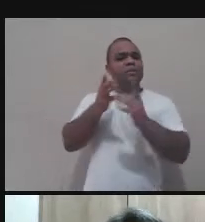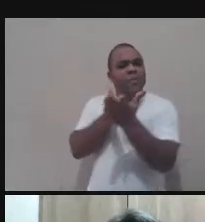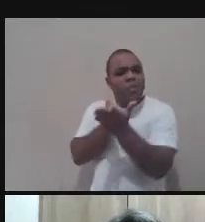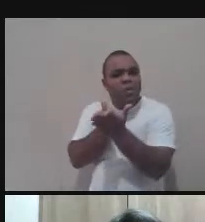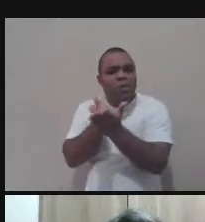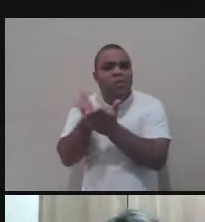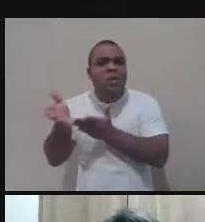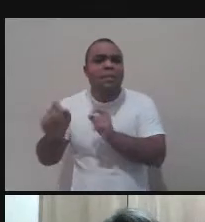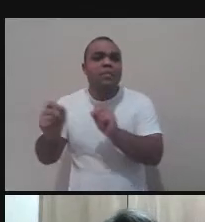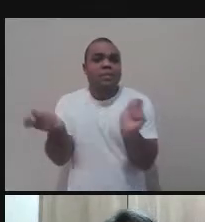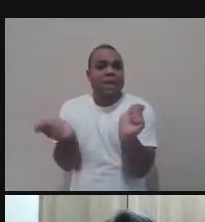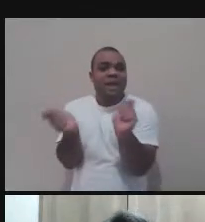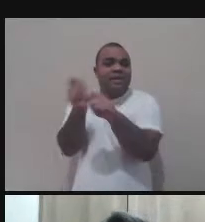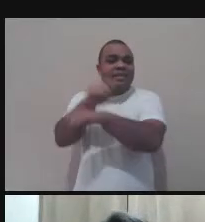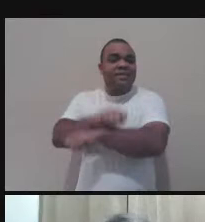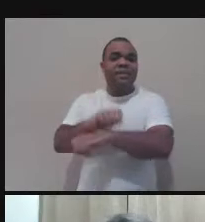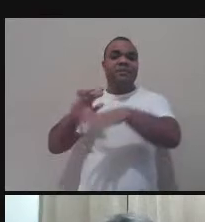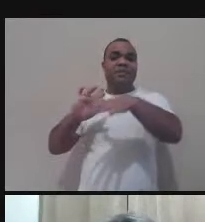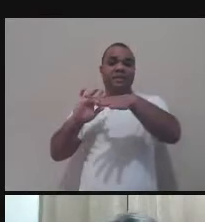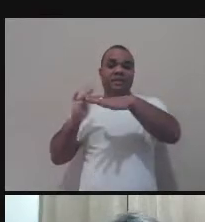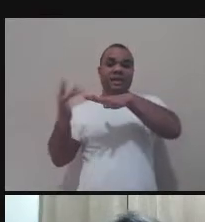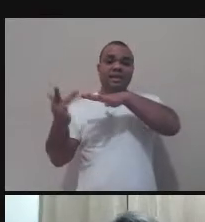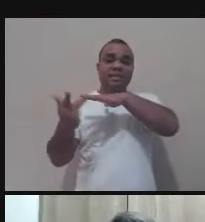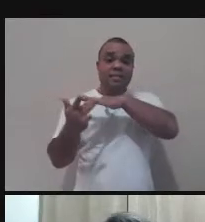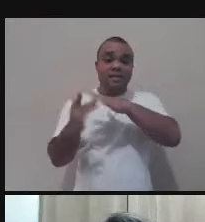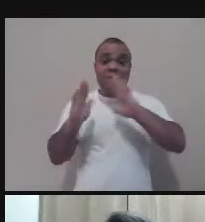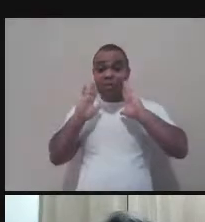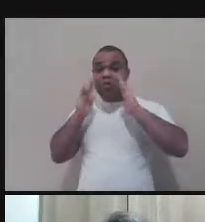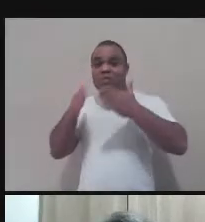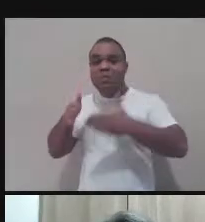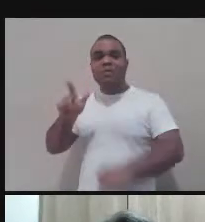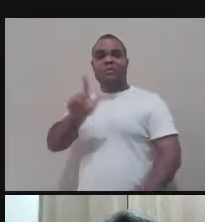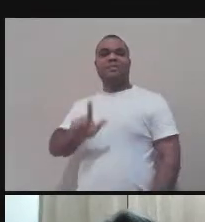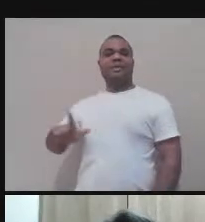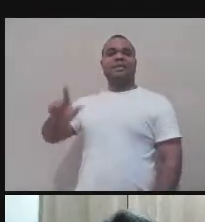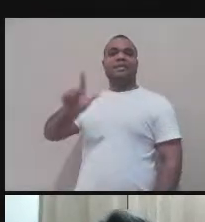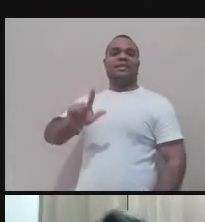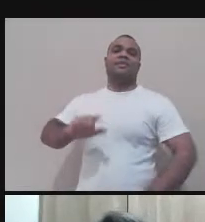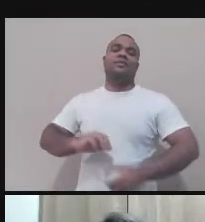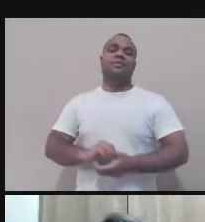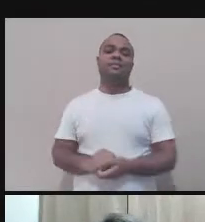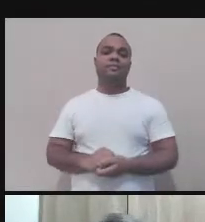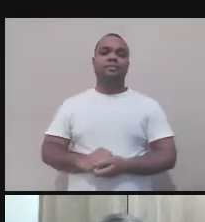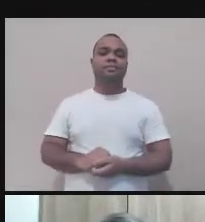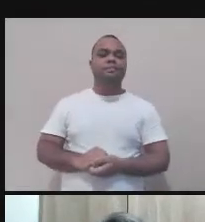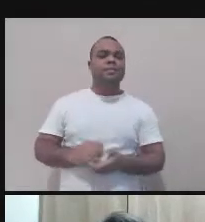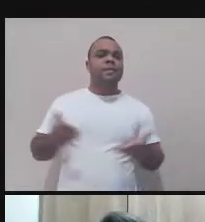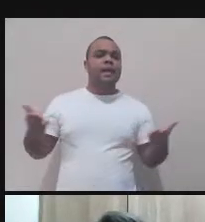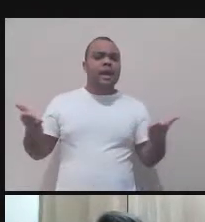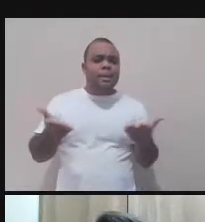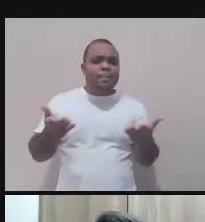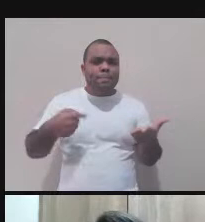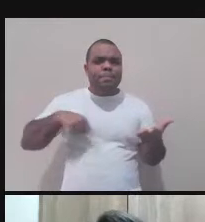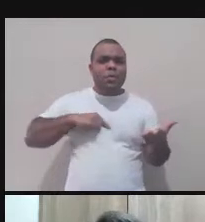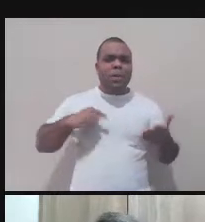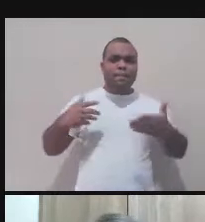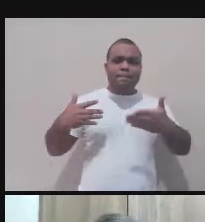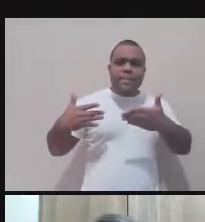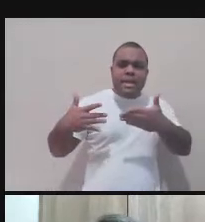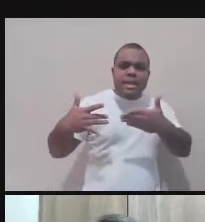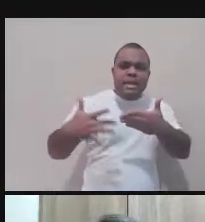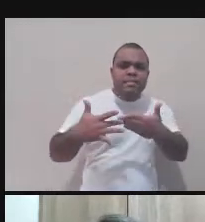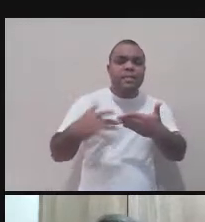fílmicas, como feito na minha dissertação de mestrado. Mais recentemente, eu tenho investigado a relação palavra